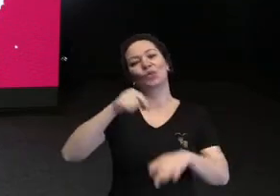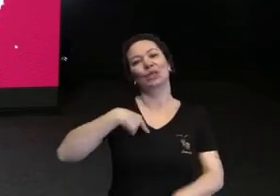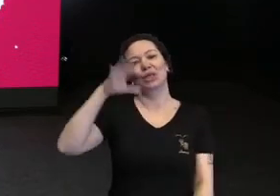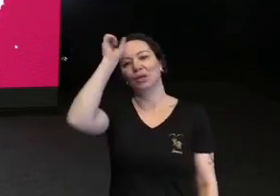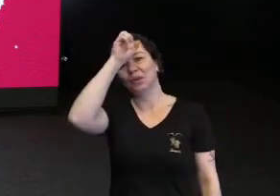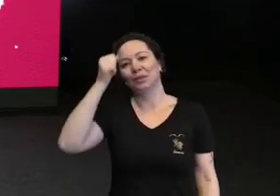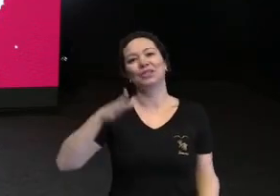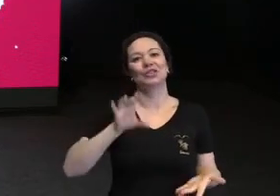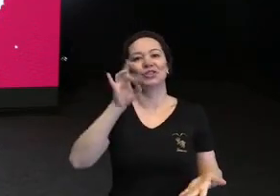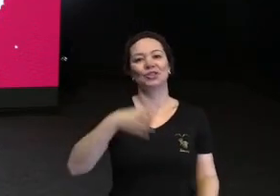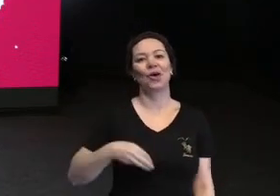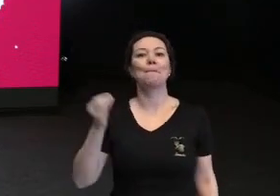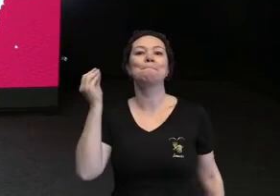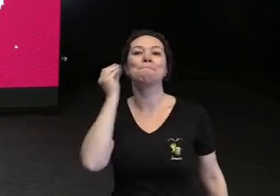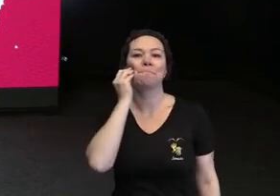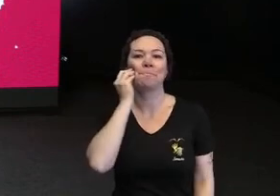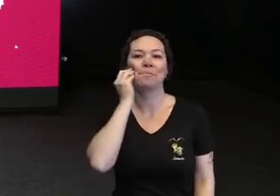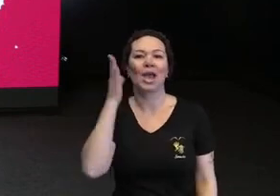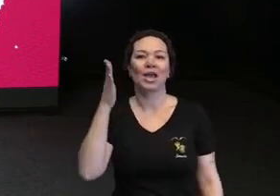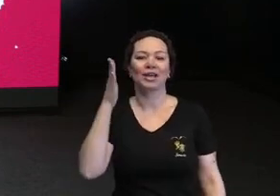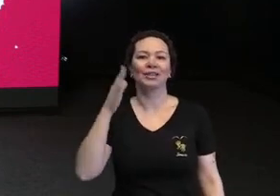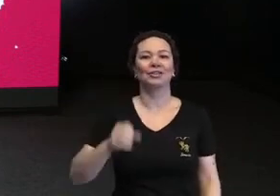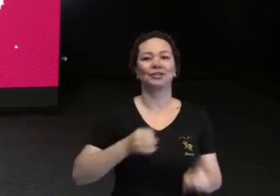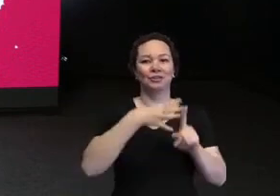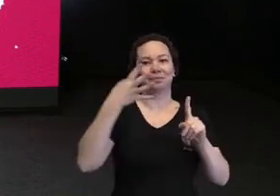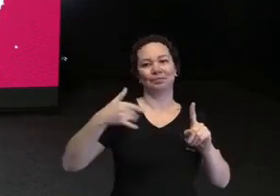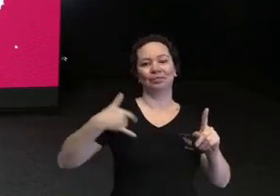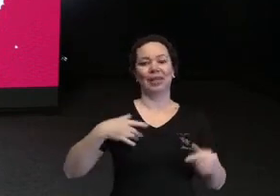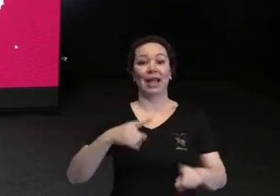vocês. É isso, um beijo, Walter Hedge, energia positiva, sempre.